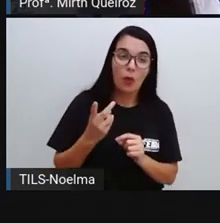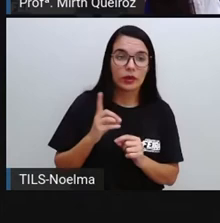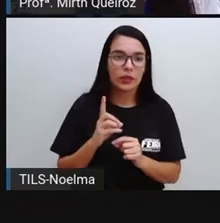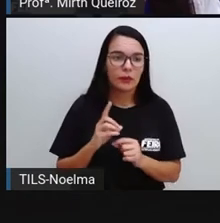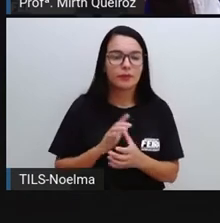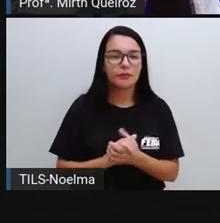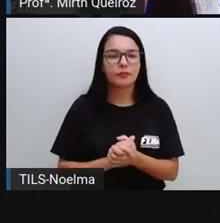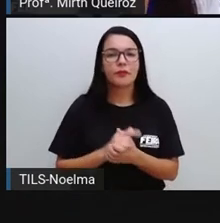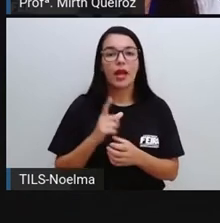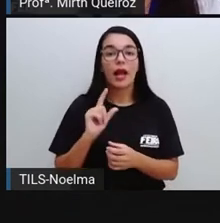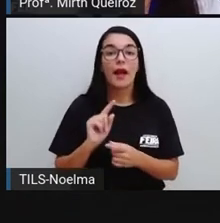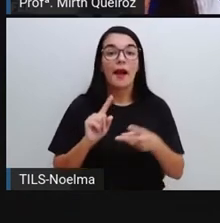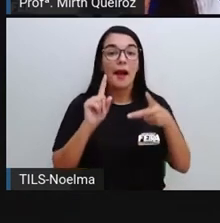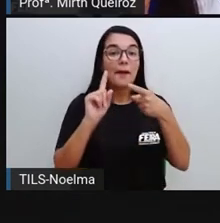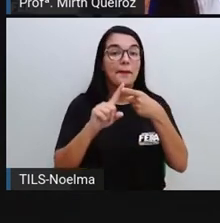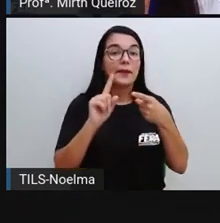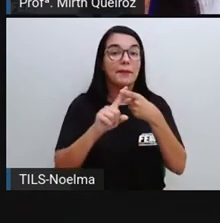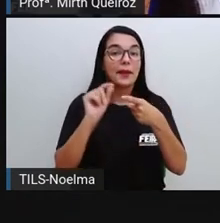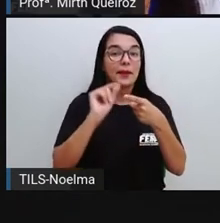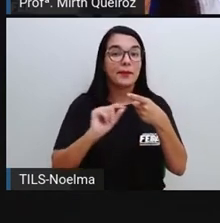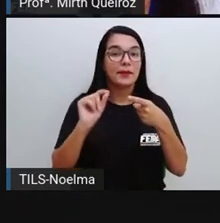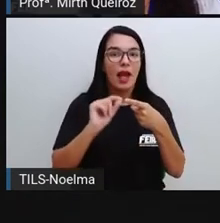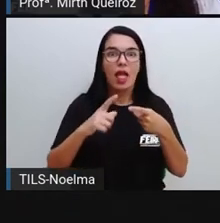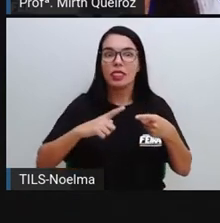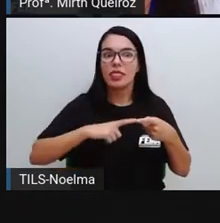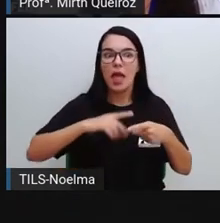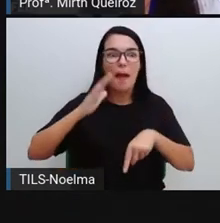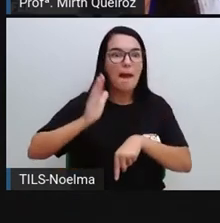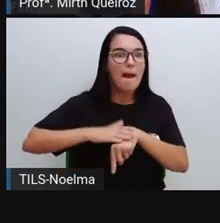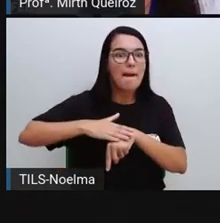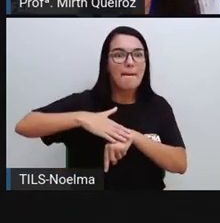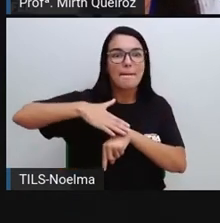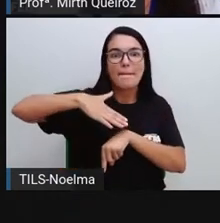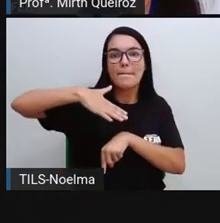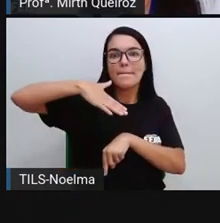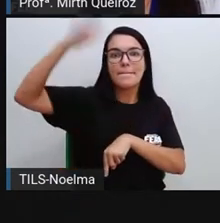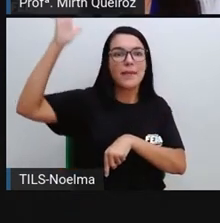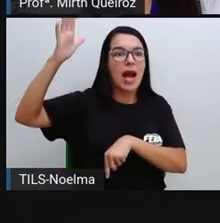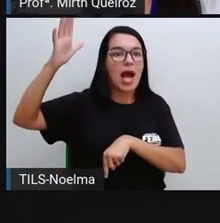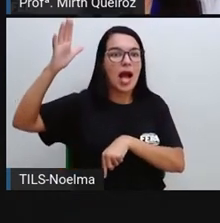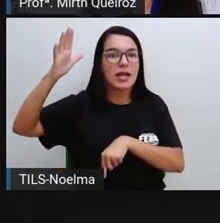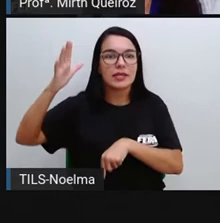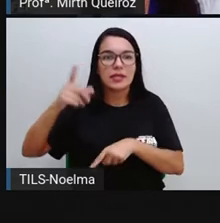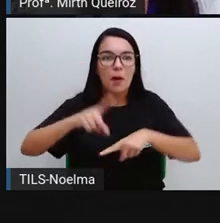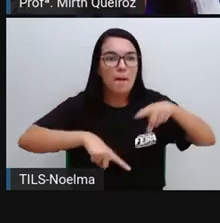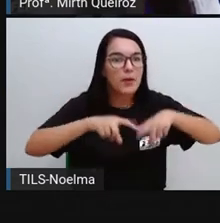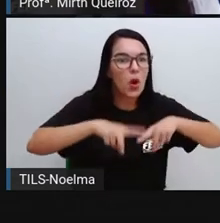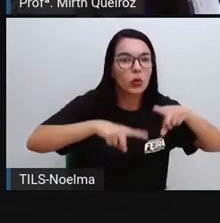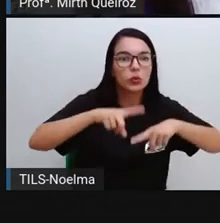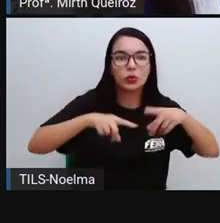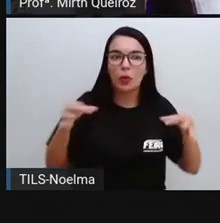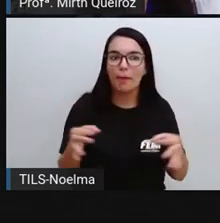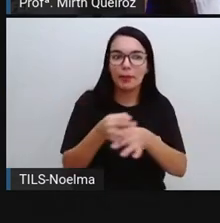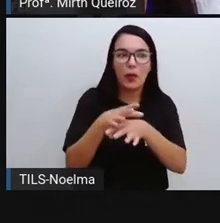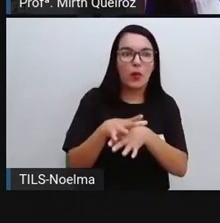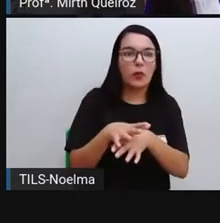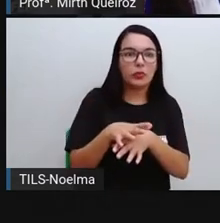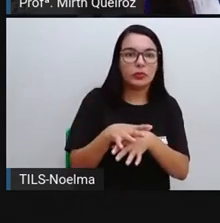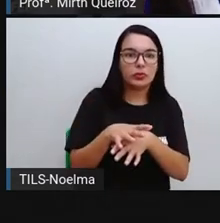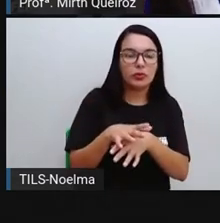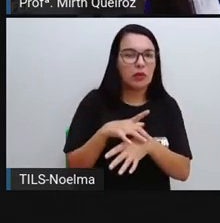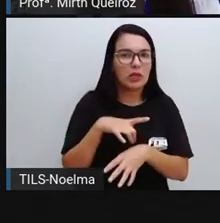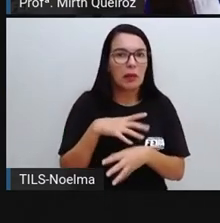lavouras, obviamente, né? A gente vai ter aí máquinas para fazer serviços que inúmeras pessoas, às vezes até